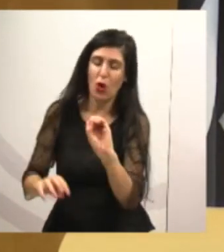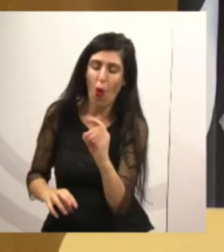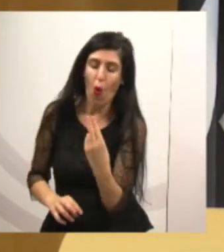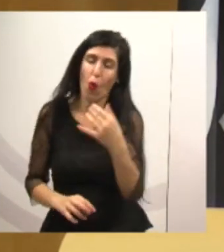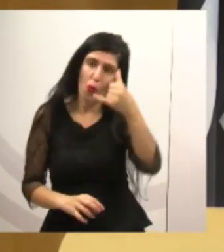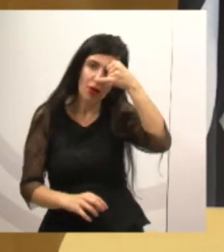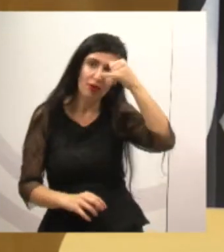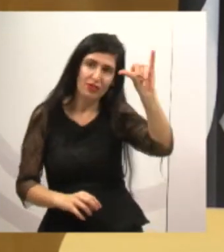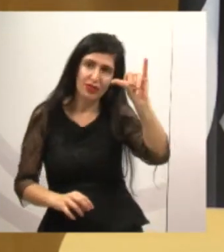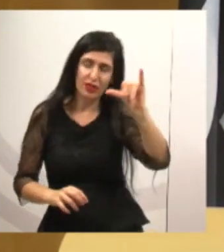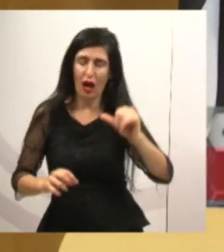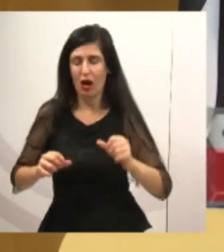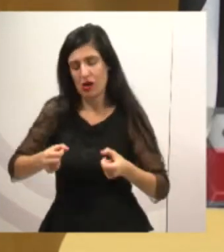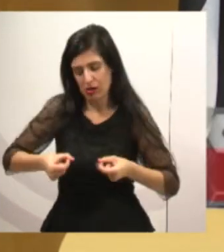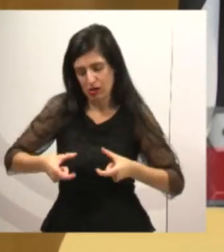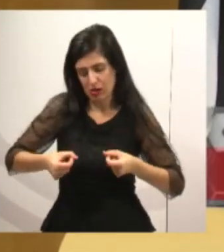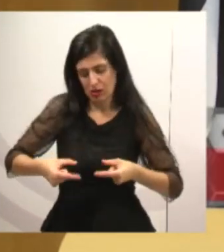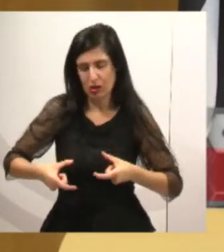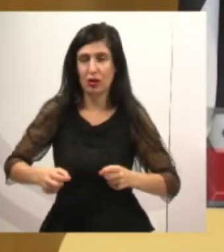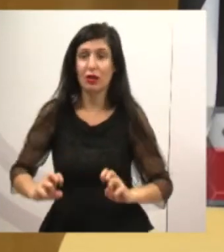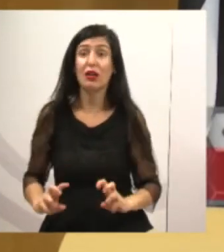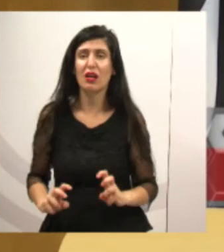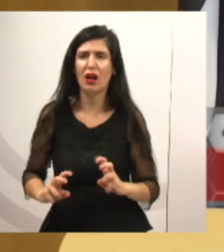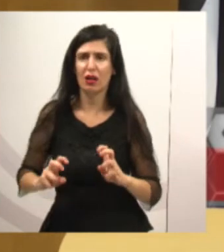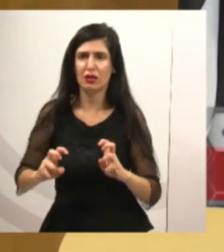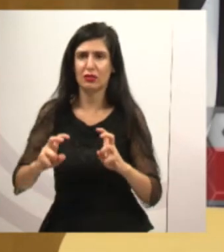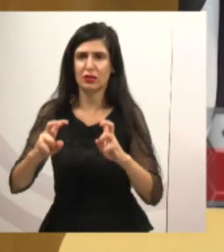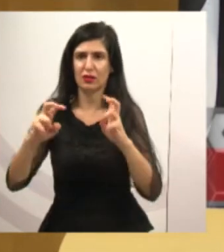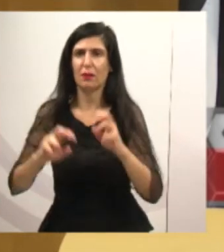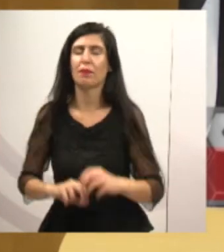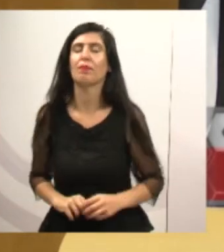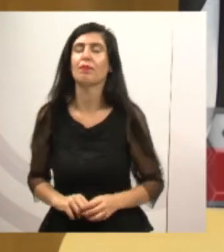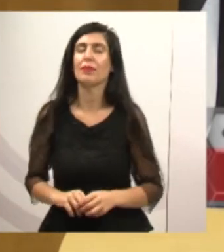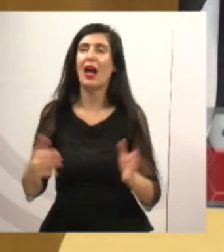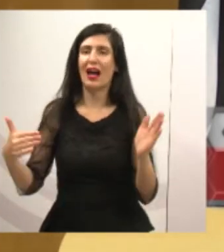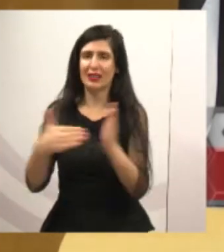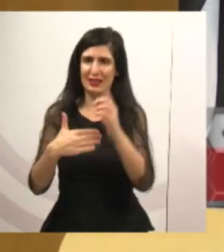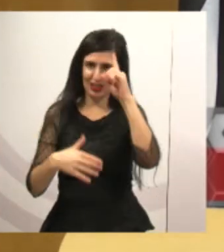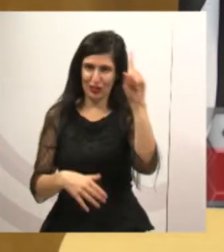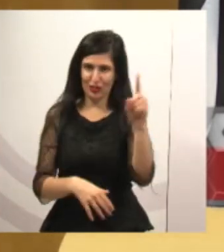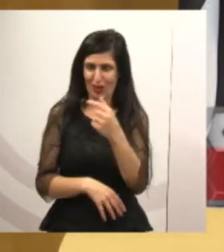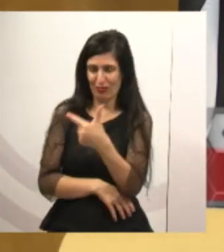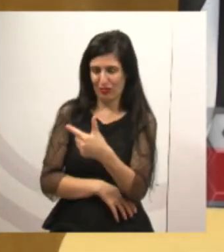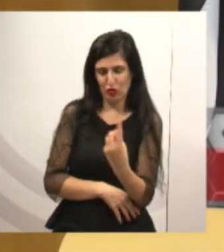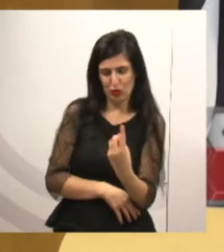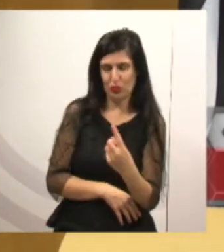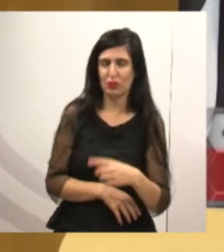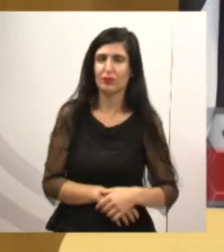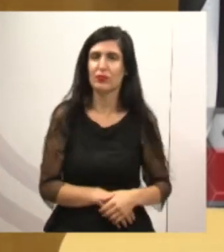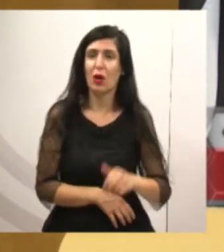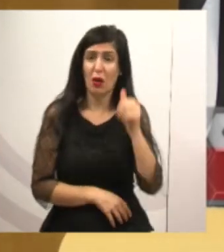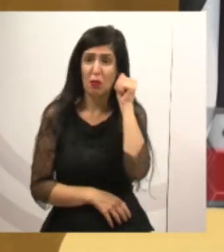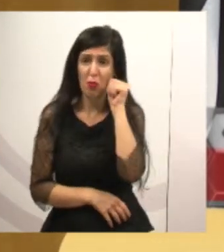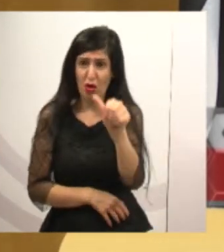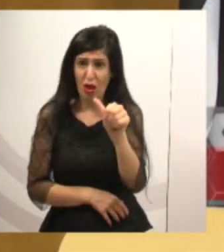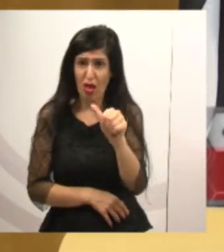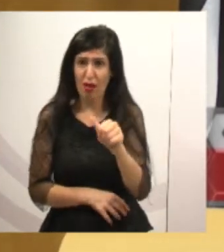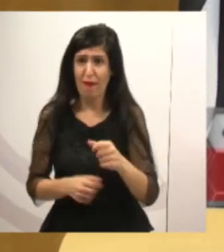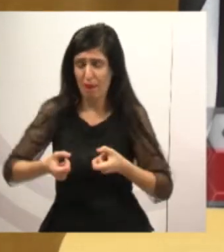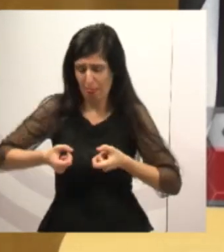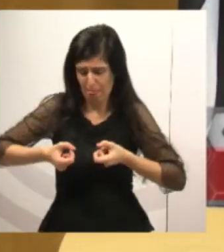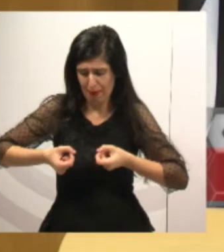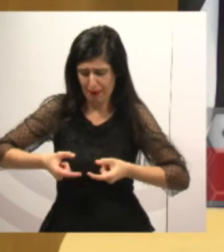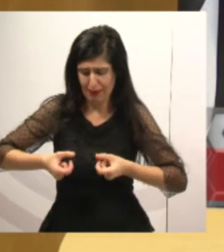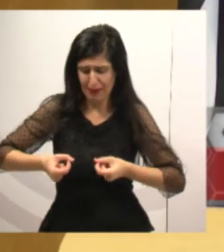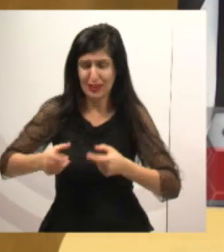Até o dia 21. Até o dia 21, segundo a Lucimar está falando. Bacana também, aquelas mulheres que querem fazer o exame de mamografia, tem aí